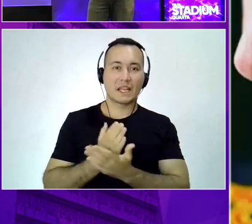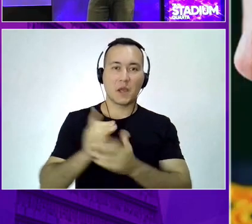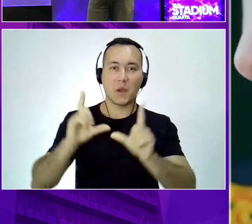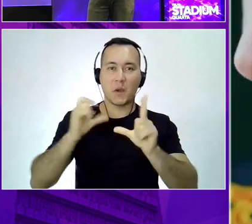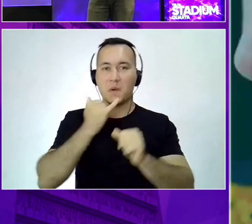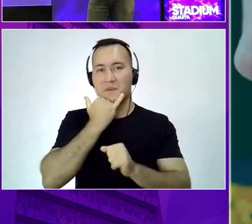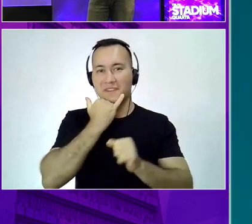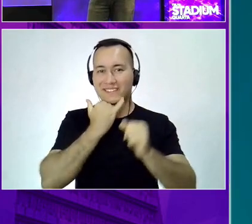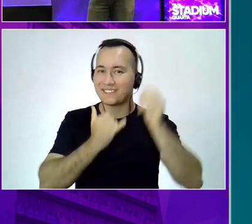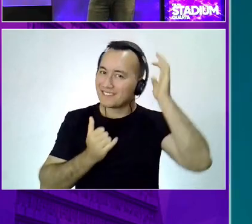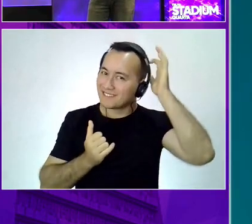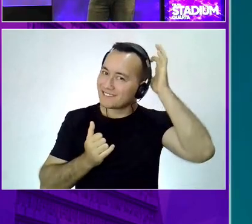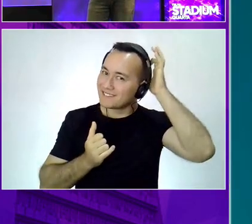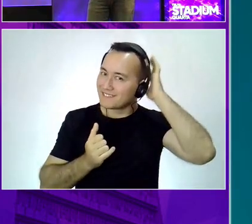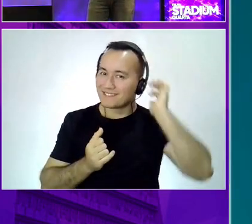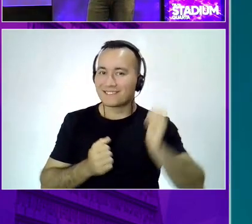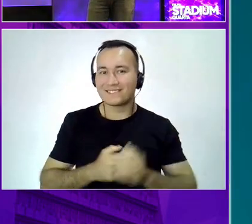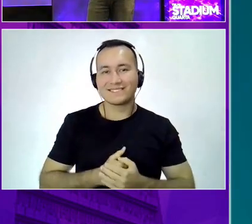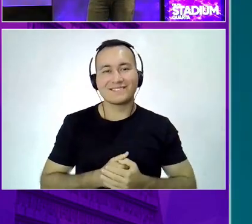Já volto aqui. Você já pode tirar.